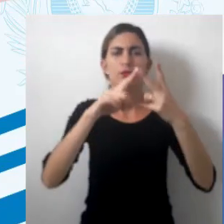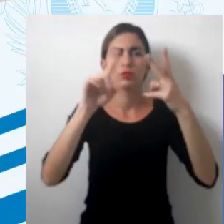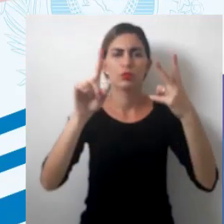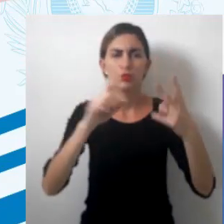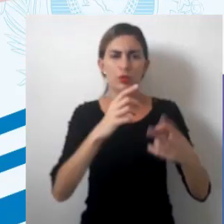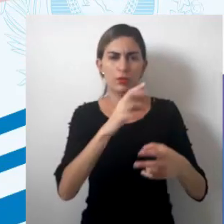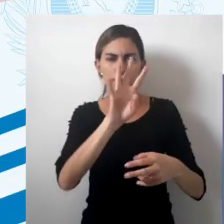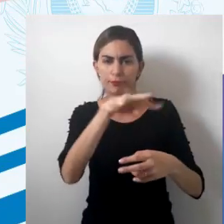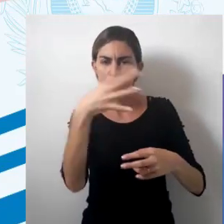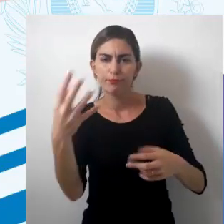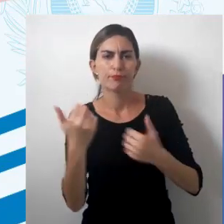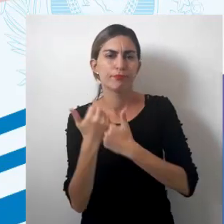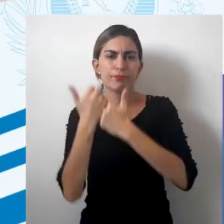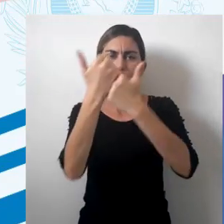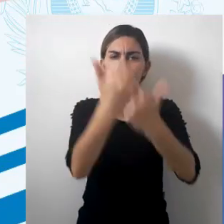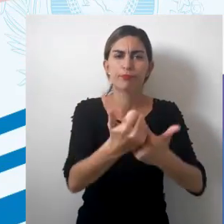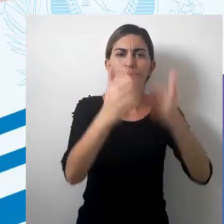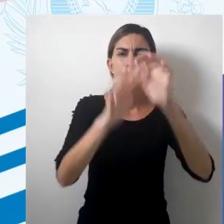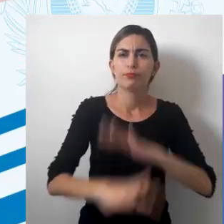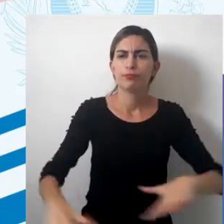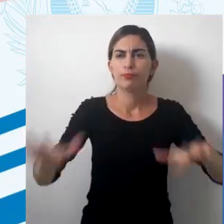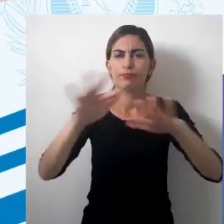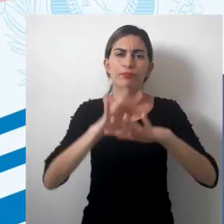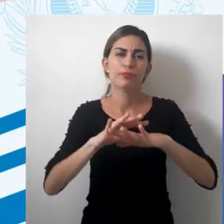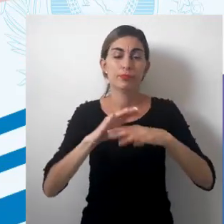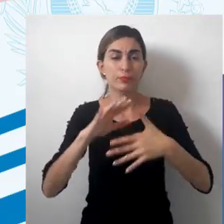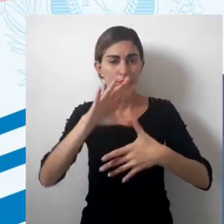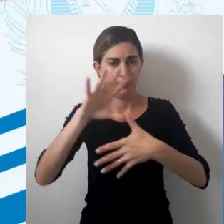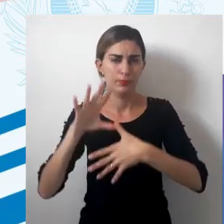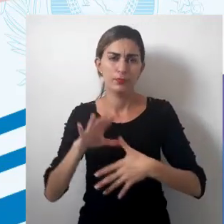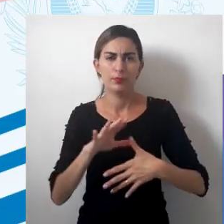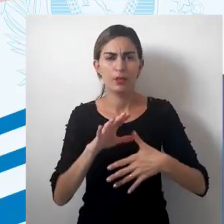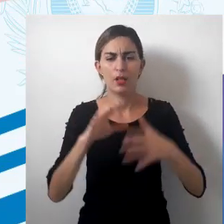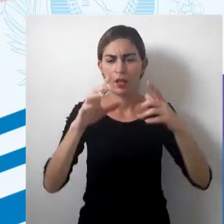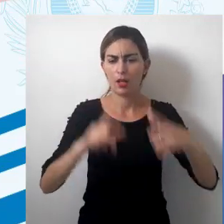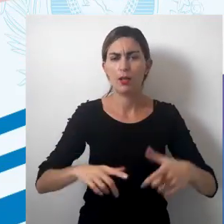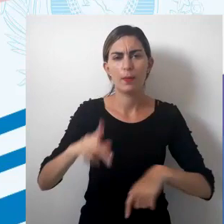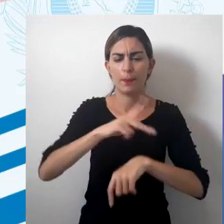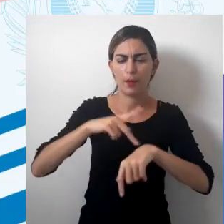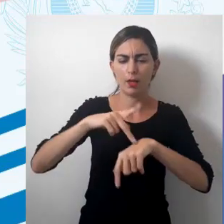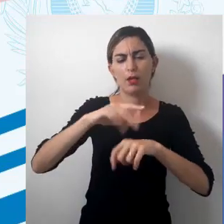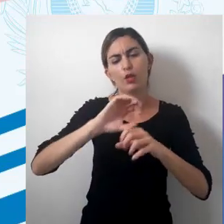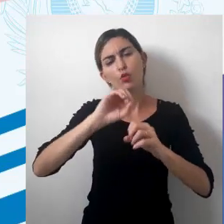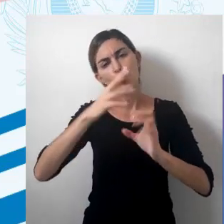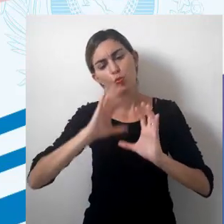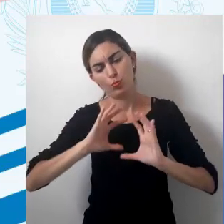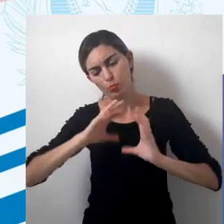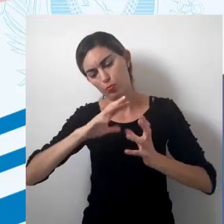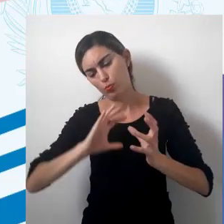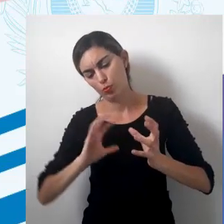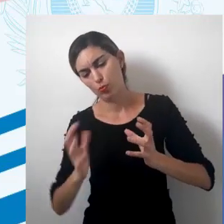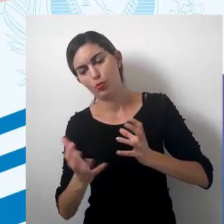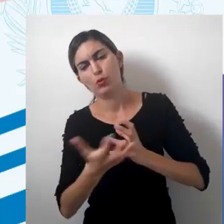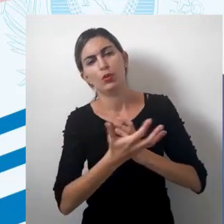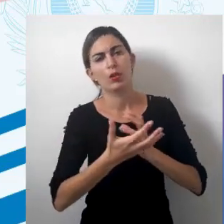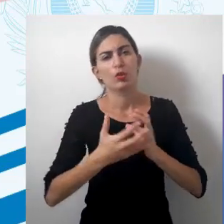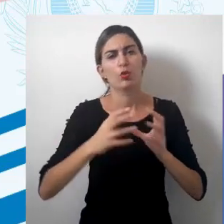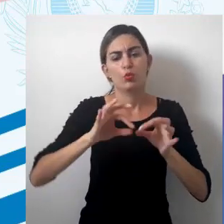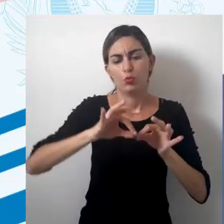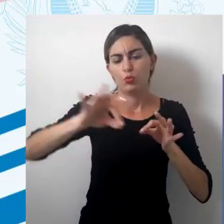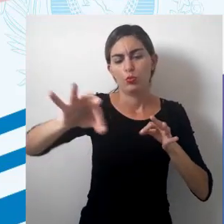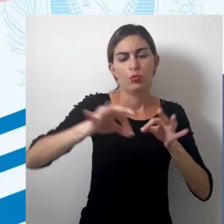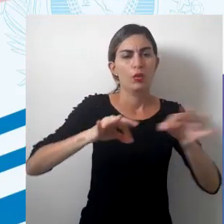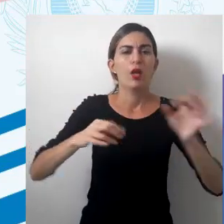numéricas para uma representação espacial. Portanto, as áreas de um país ou de um continente assumem o tamanho proporcional